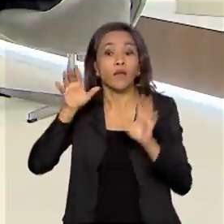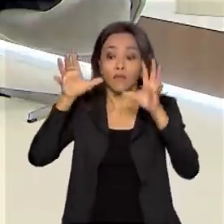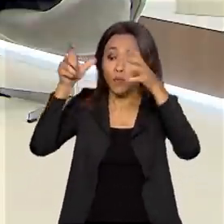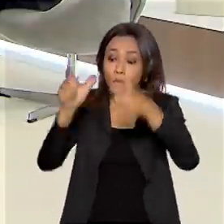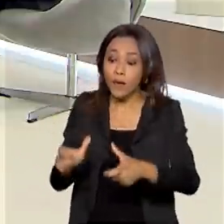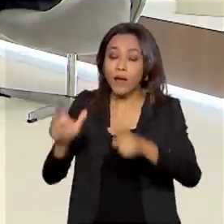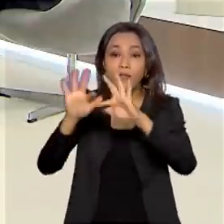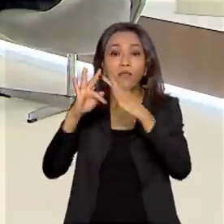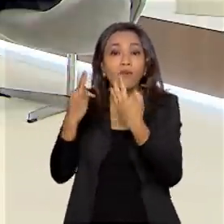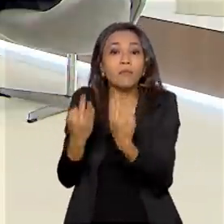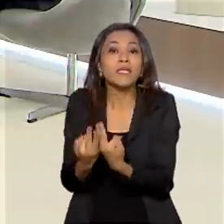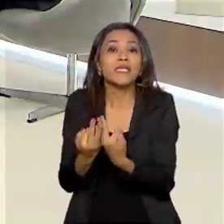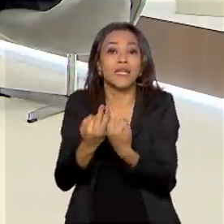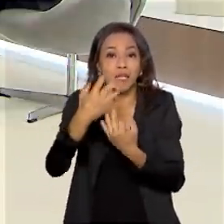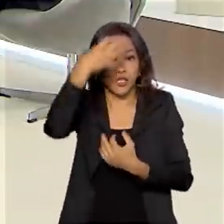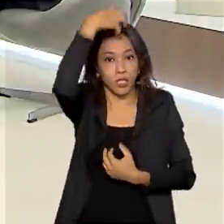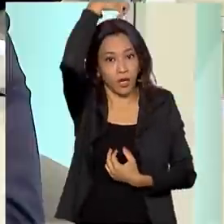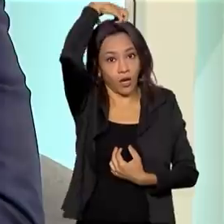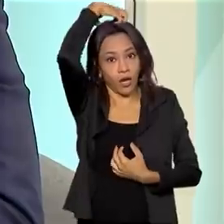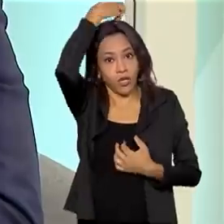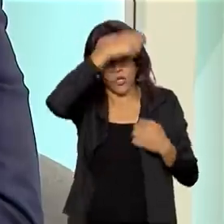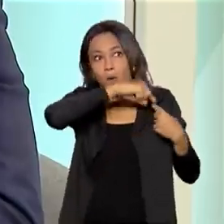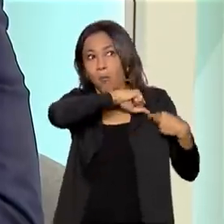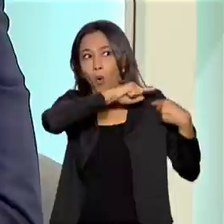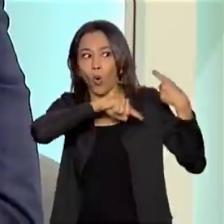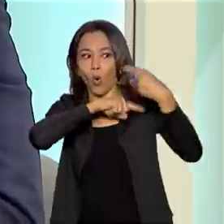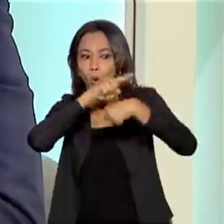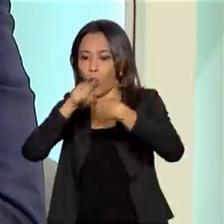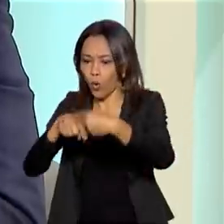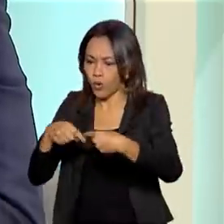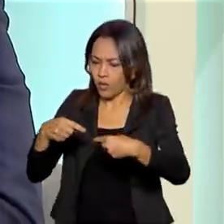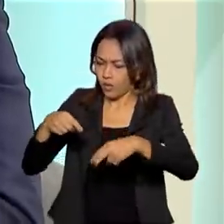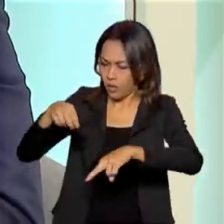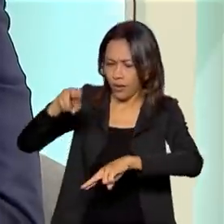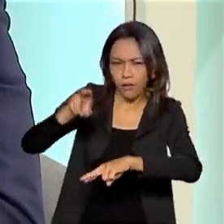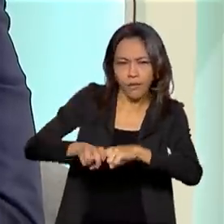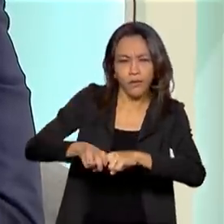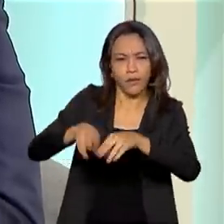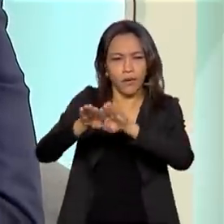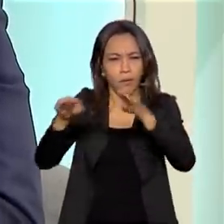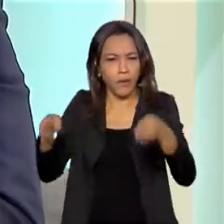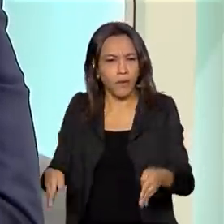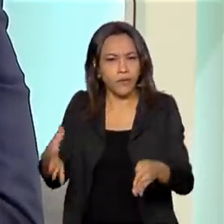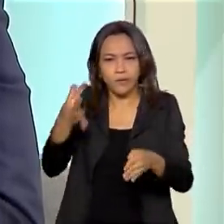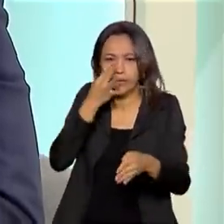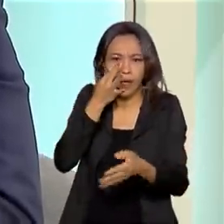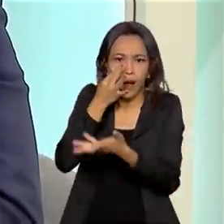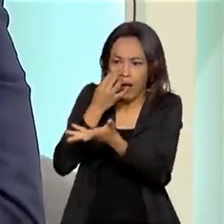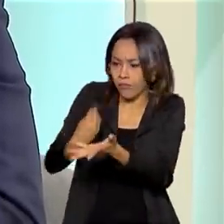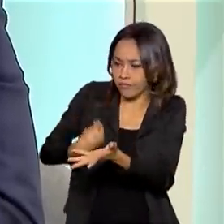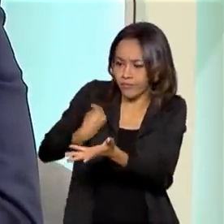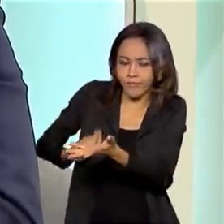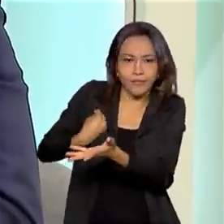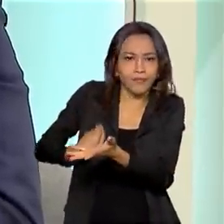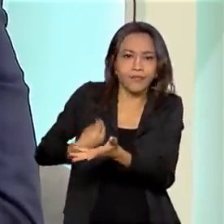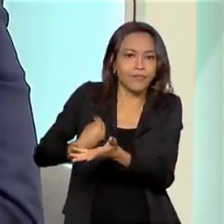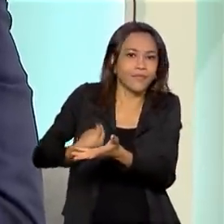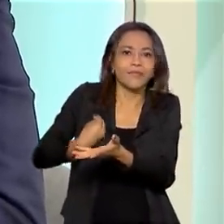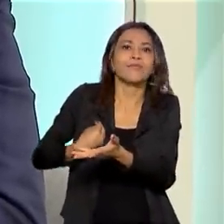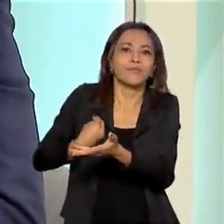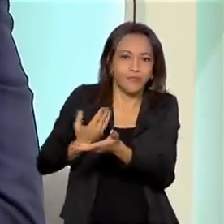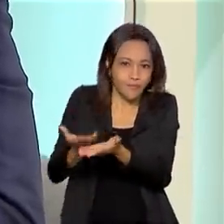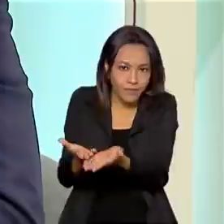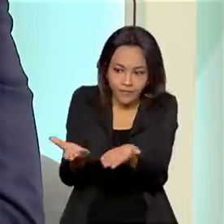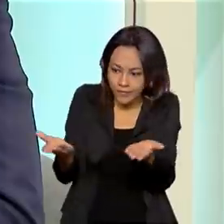real em determinado momento. E muito do que tem dentro já estava lá, quando a família real deixa de ocupar.